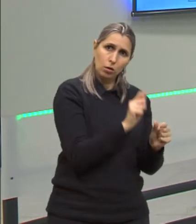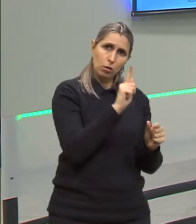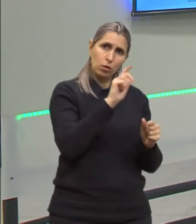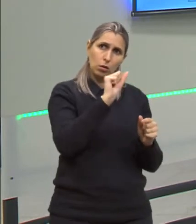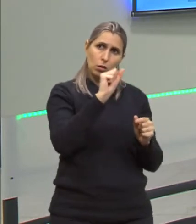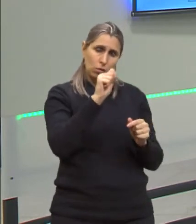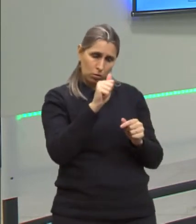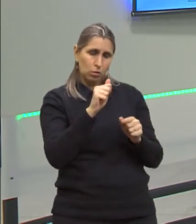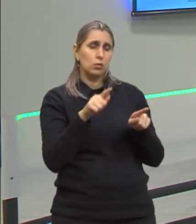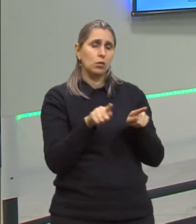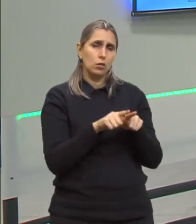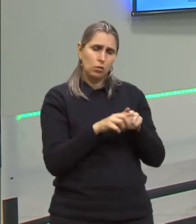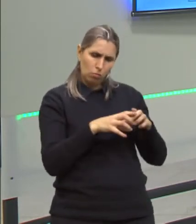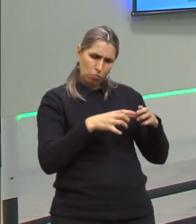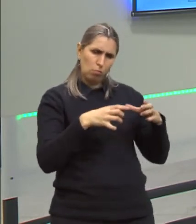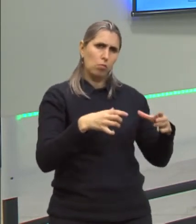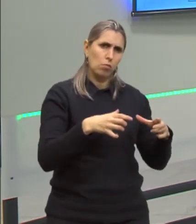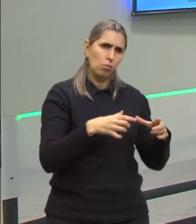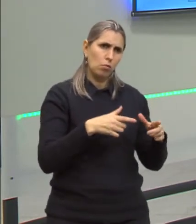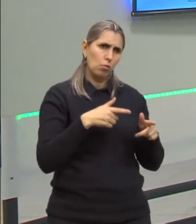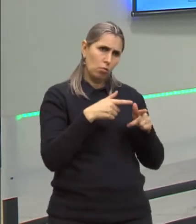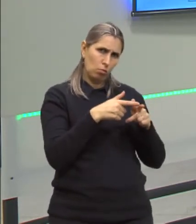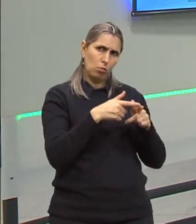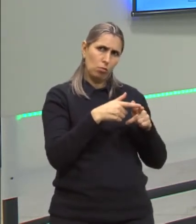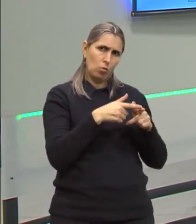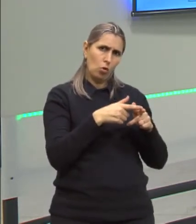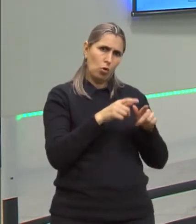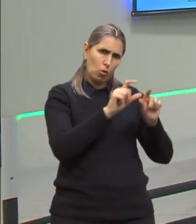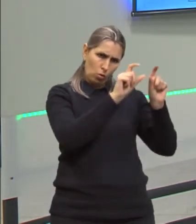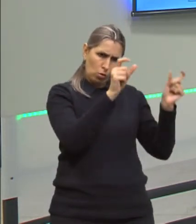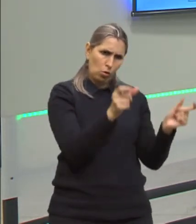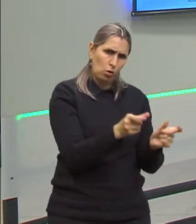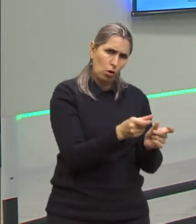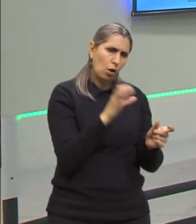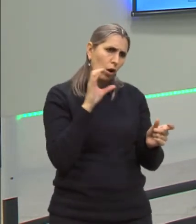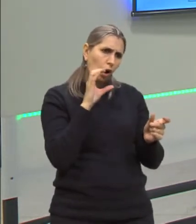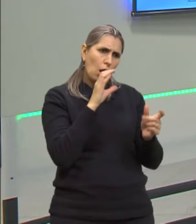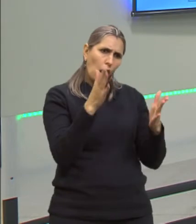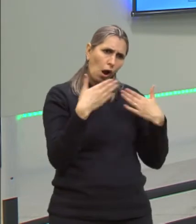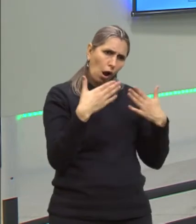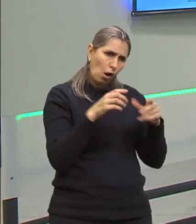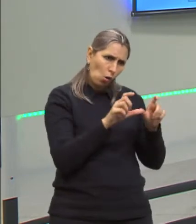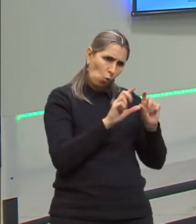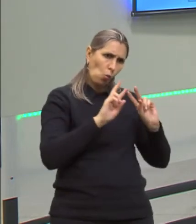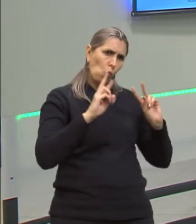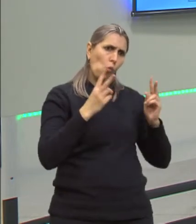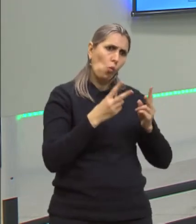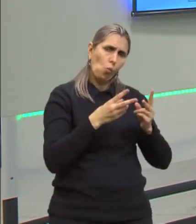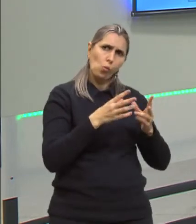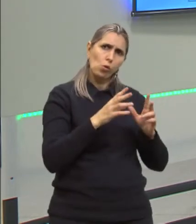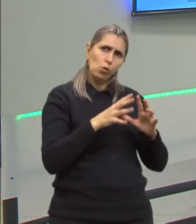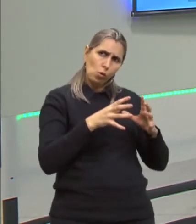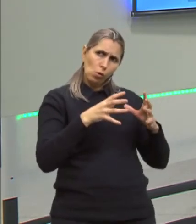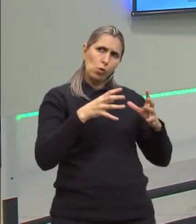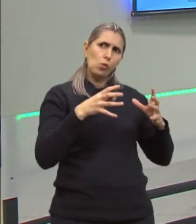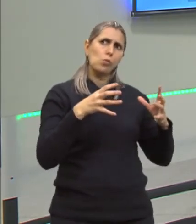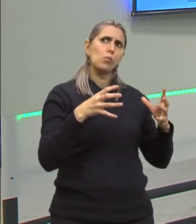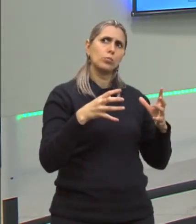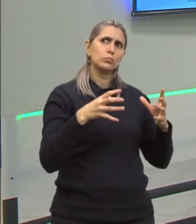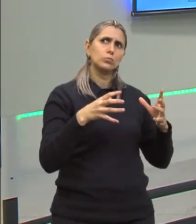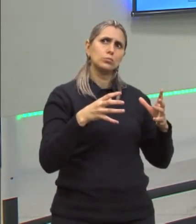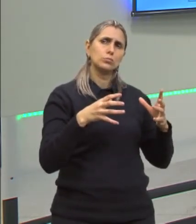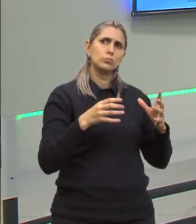considerável. Então, se vai encher com o pneu muito quente, certo? O volume do ar vai ser